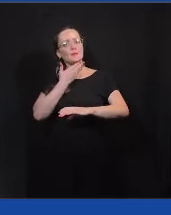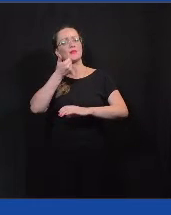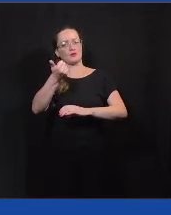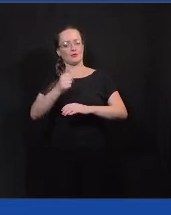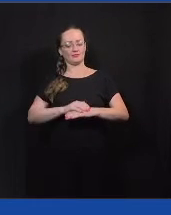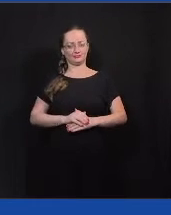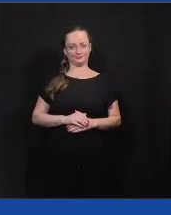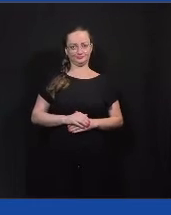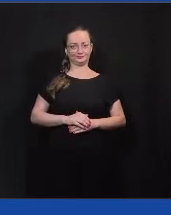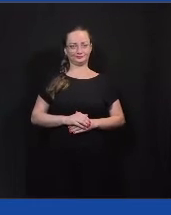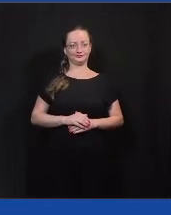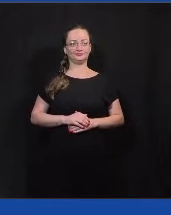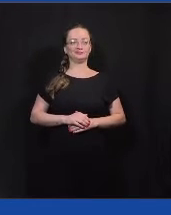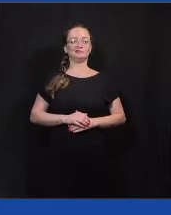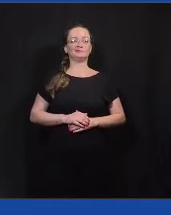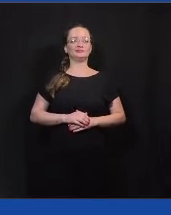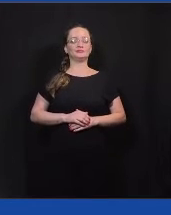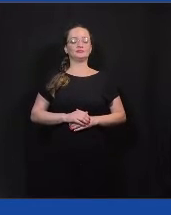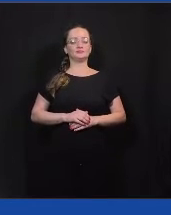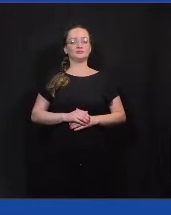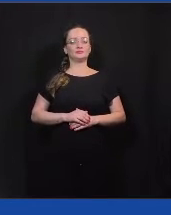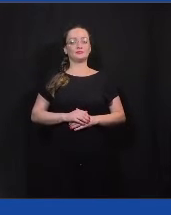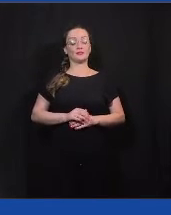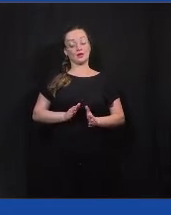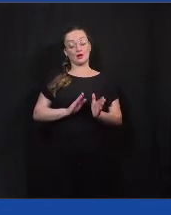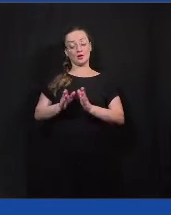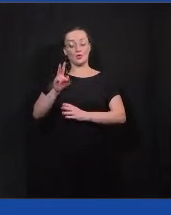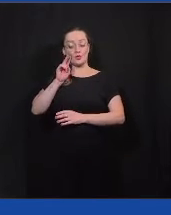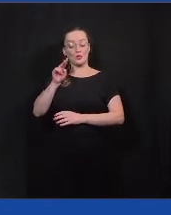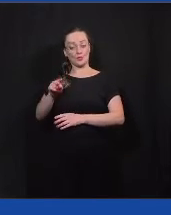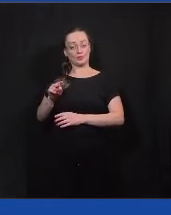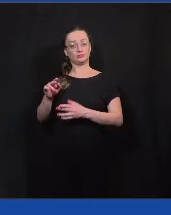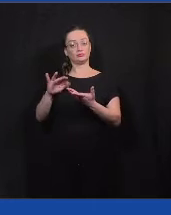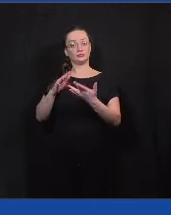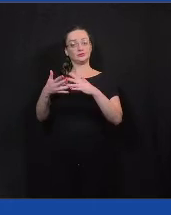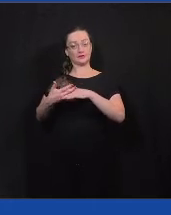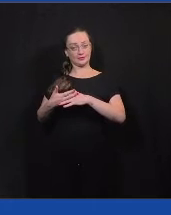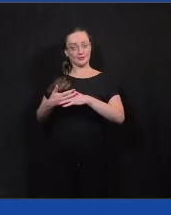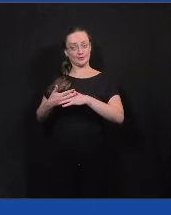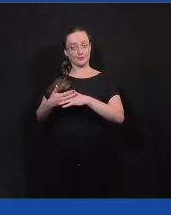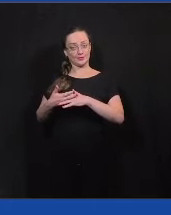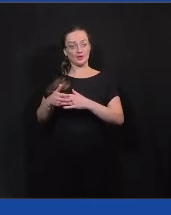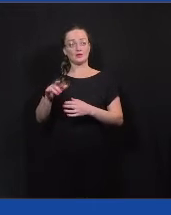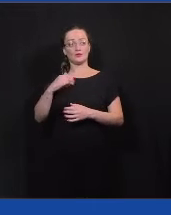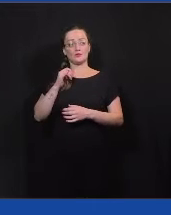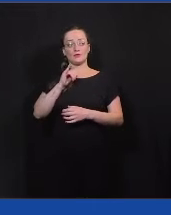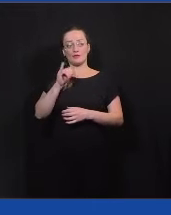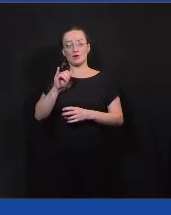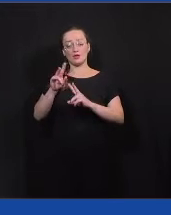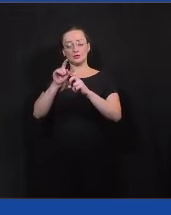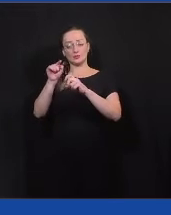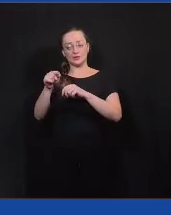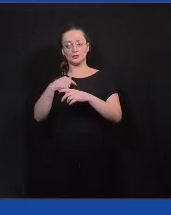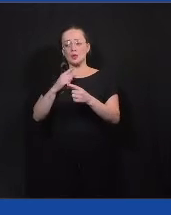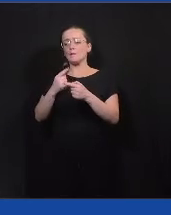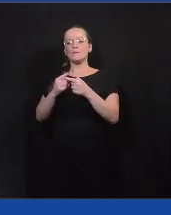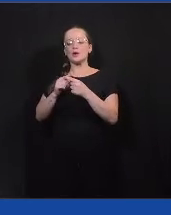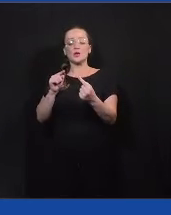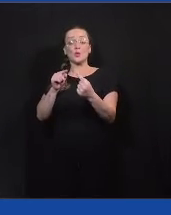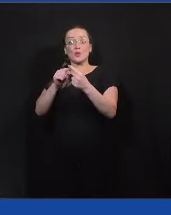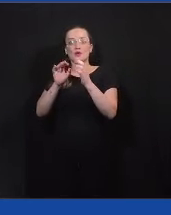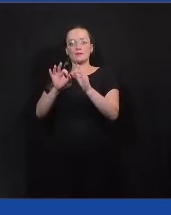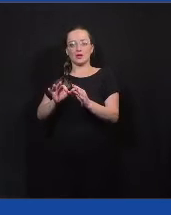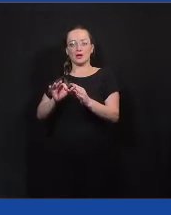fluida. Aí, olhando um pouco mais para lado do cidadão hoje, que eu acho que é mais legal a gente falar, porque esse projeto tem tudo a ver com isso, com